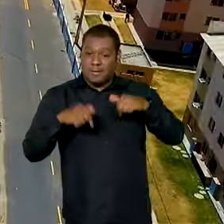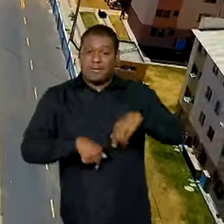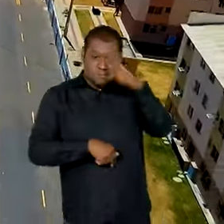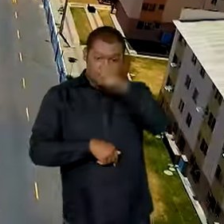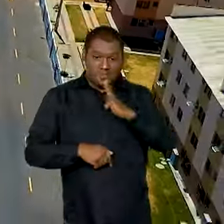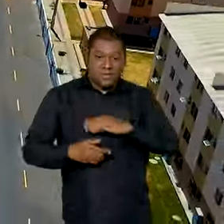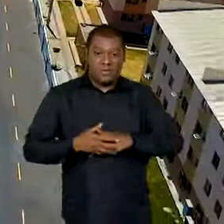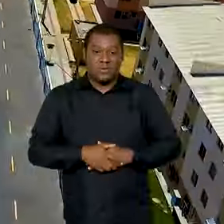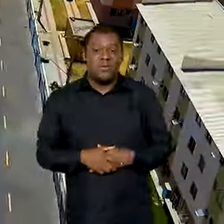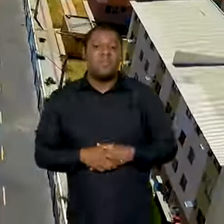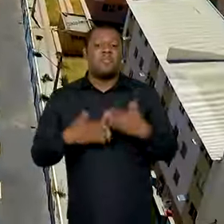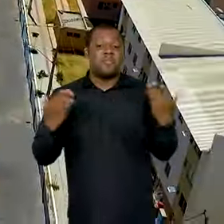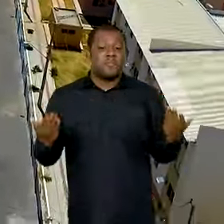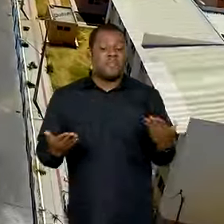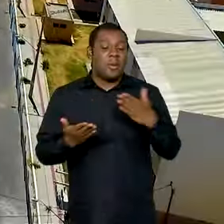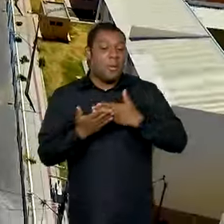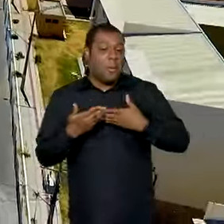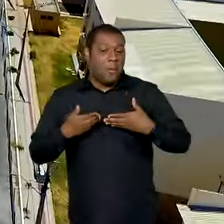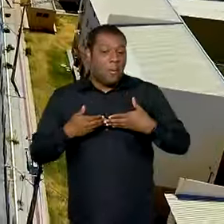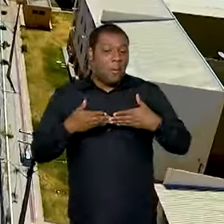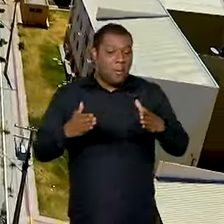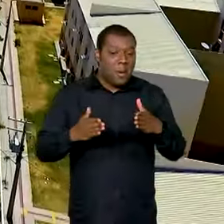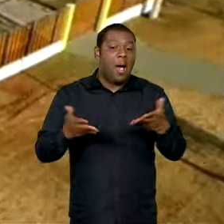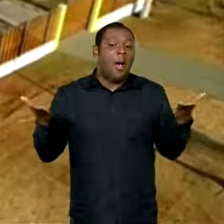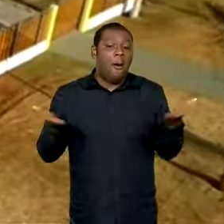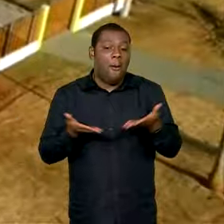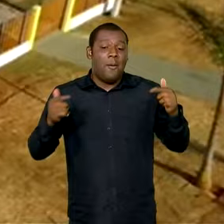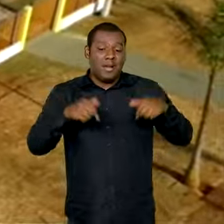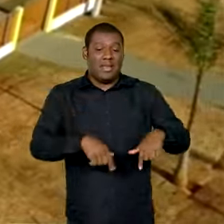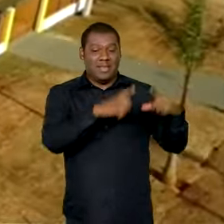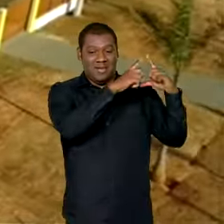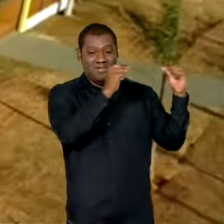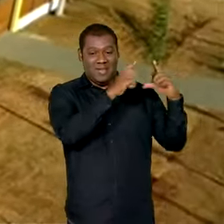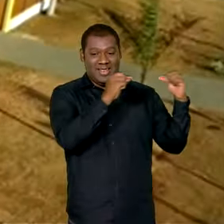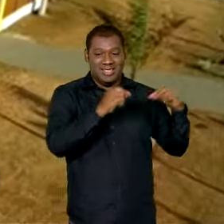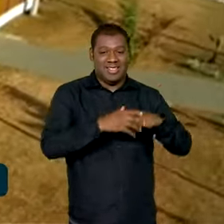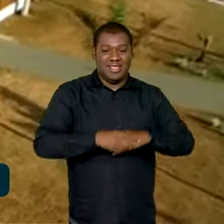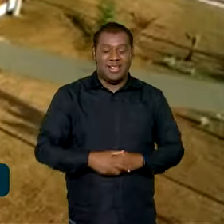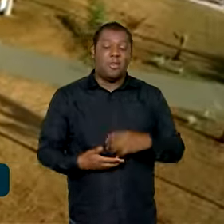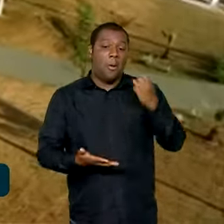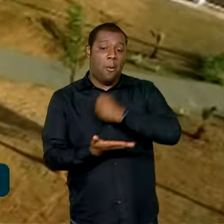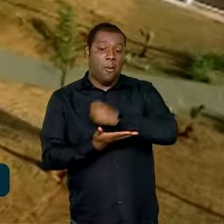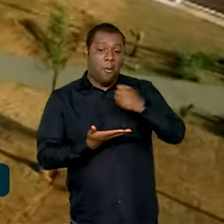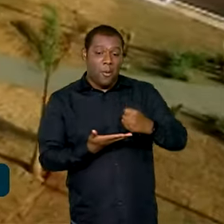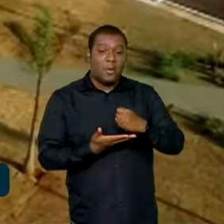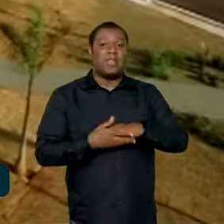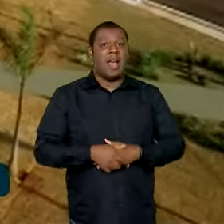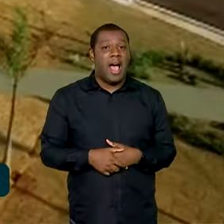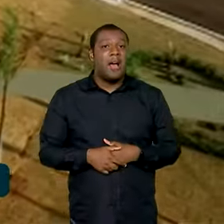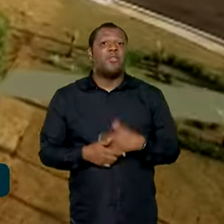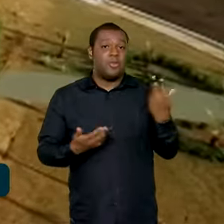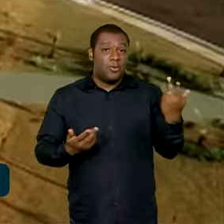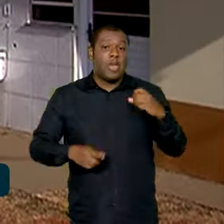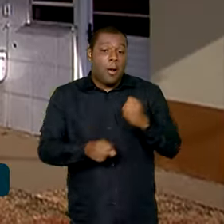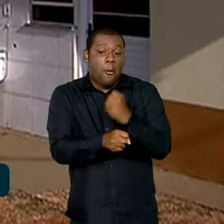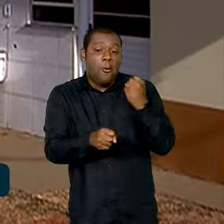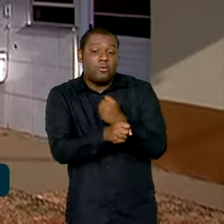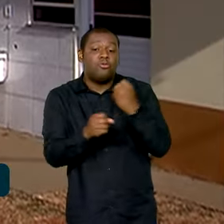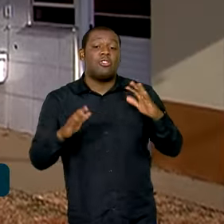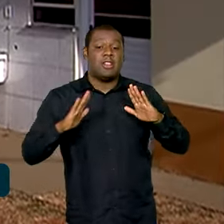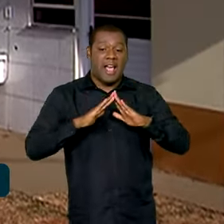nova fase do Minha Casa Minha Vida foi inaugurada hoje em Brasília com a assinatura de um contrato para 115 novas unidades